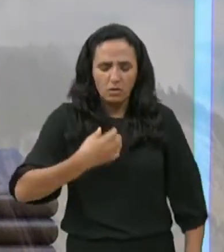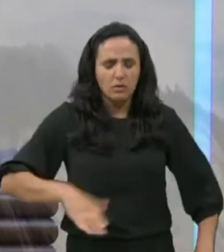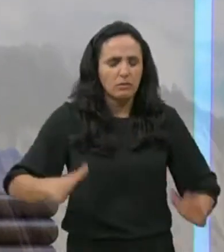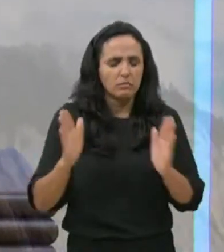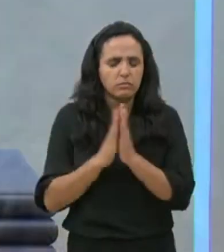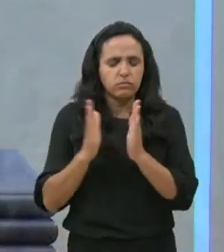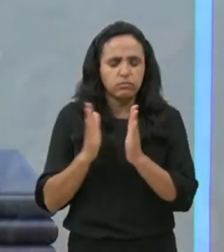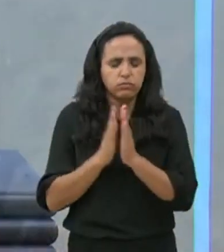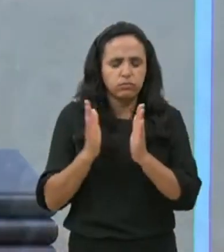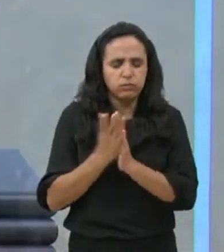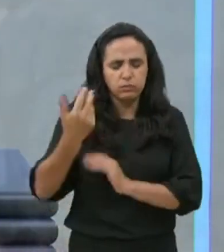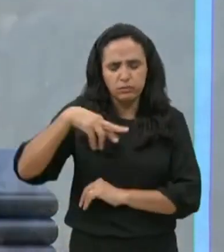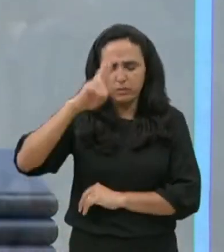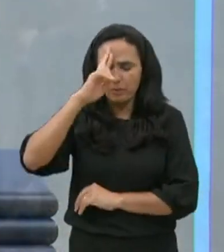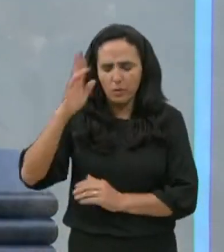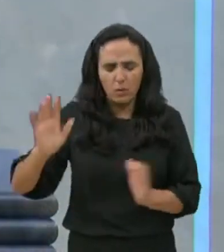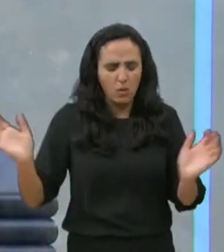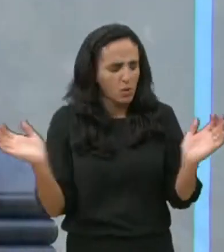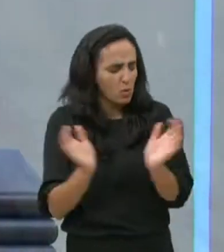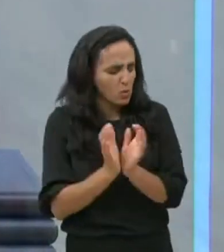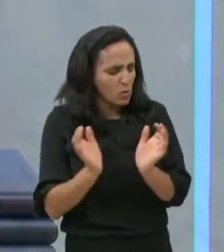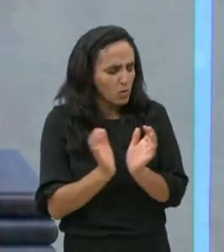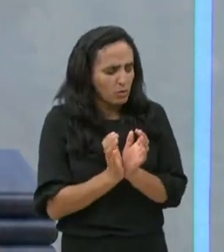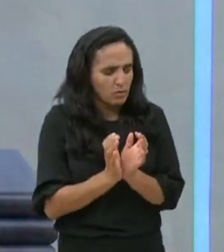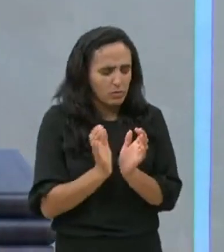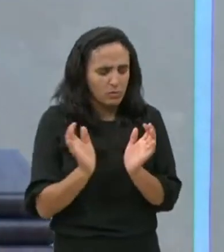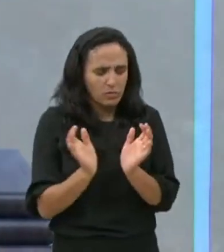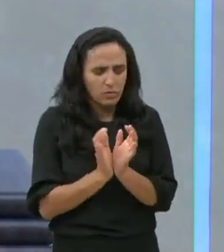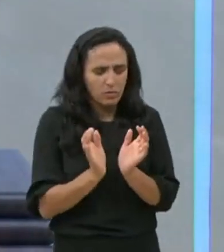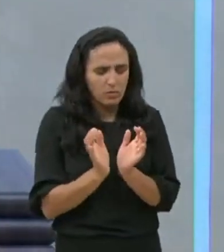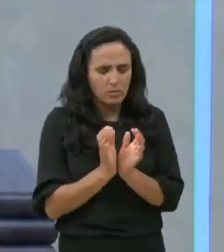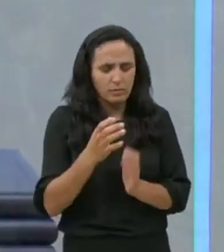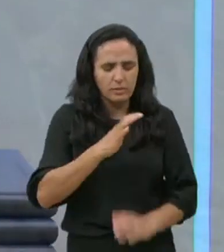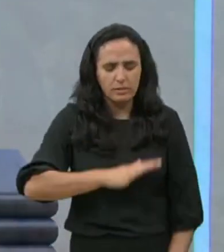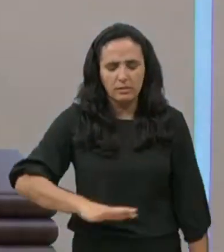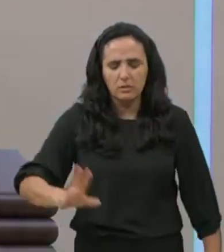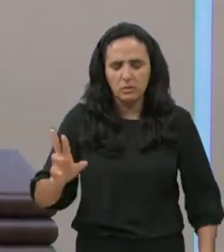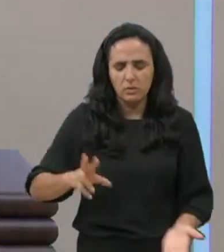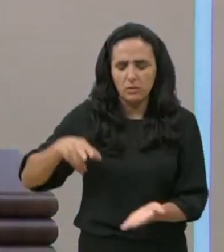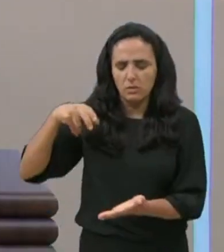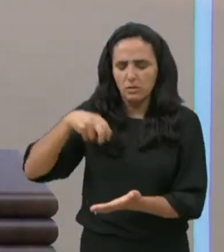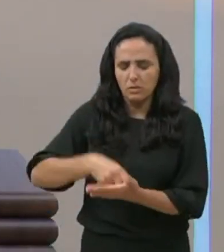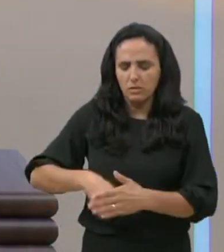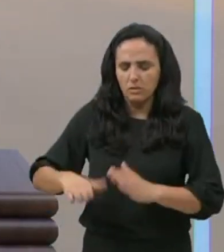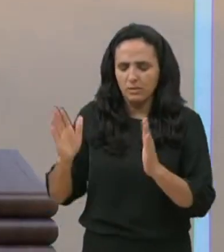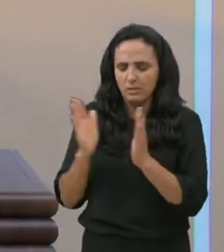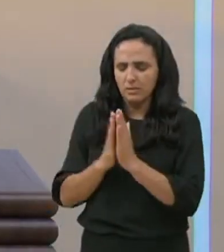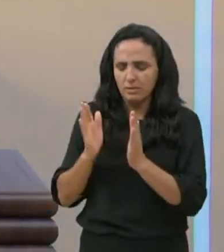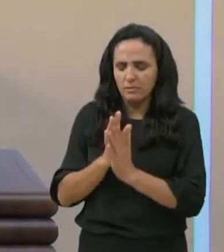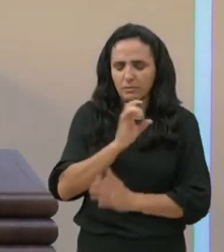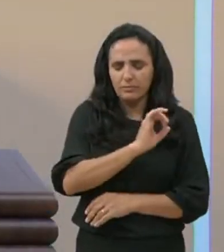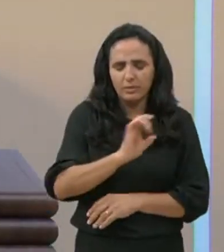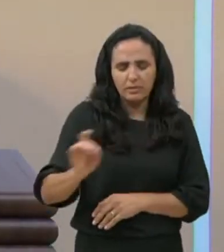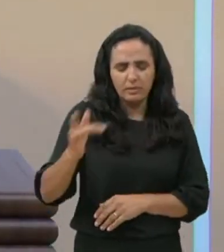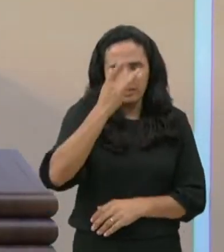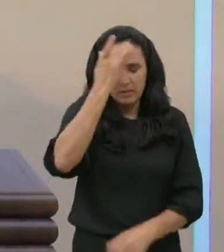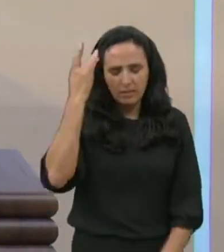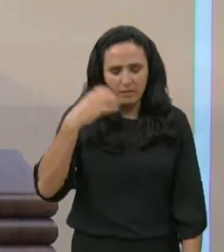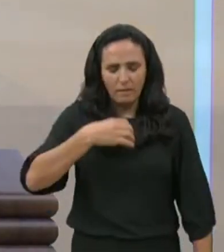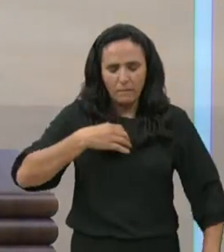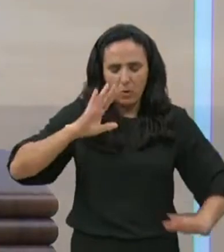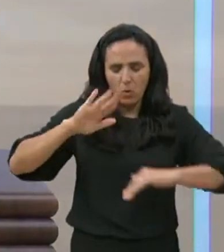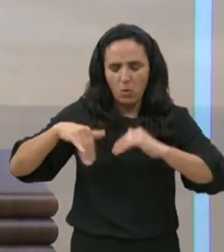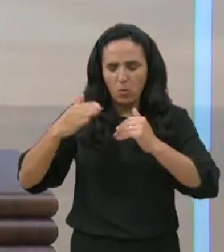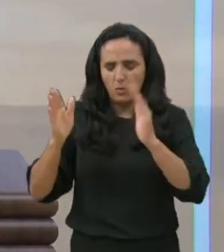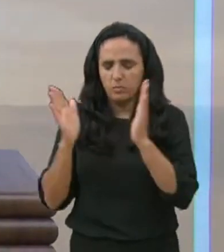clamando a Ti, um grande grupo, Senhor, está de joelhos dobrado neste momento, os Teus servos aqui, nos